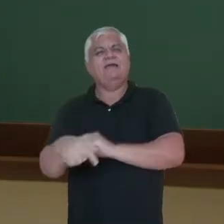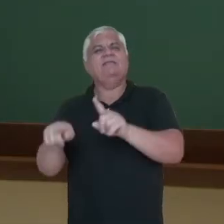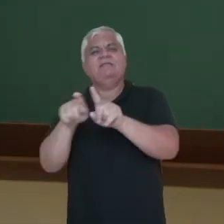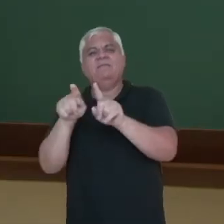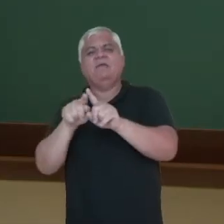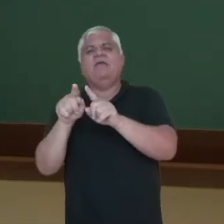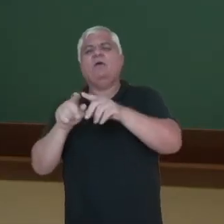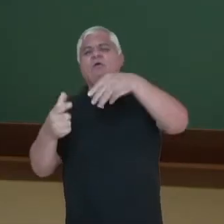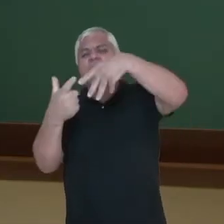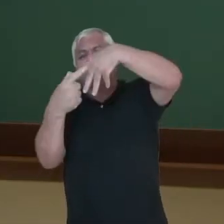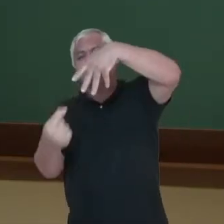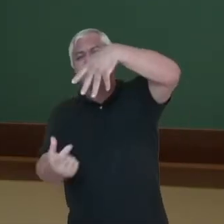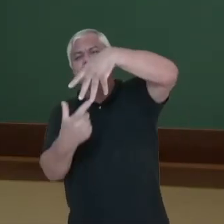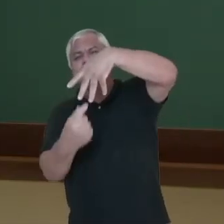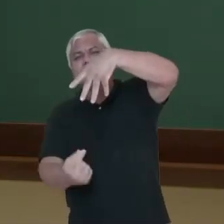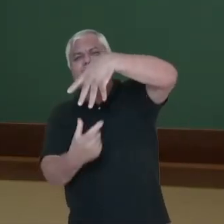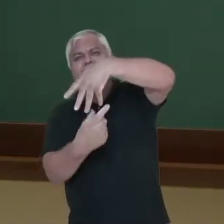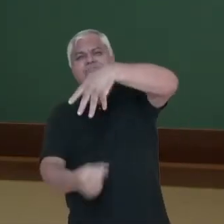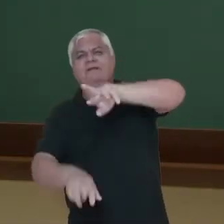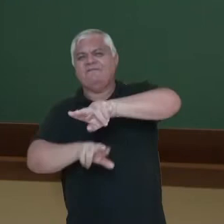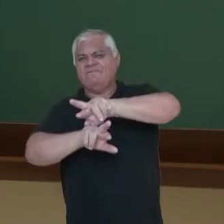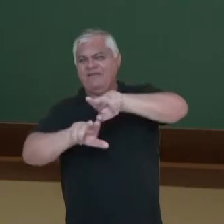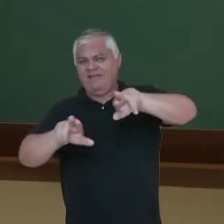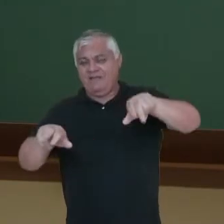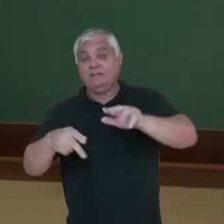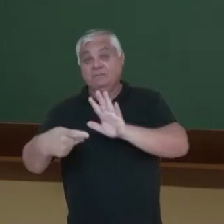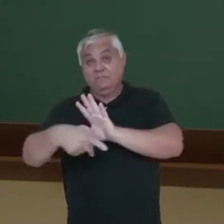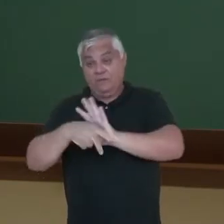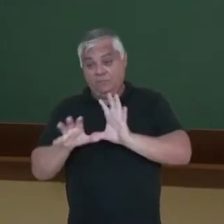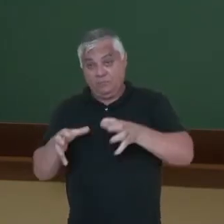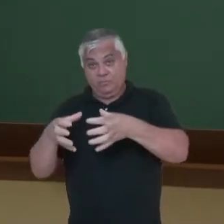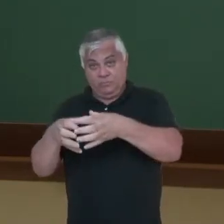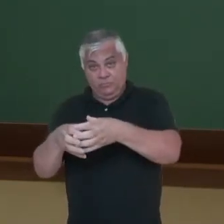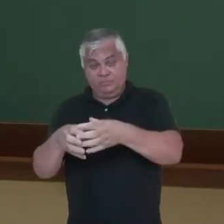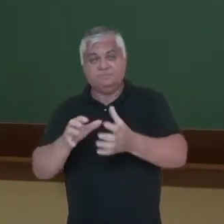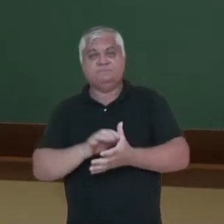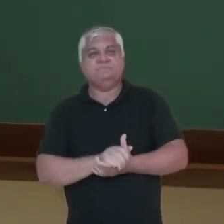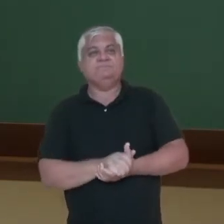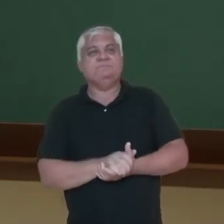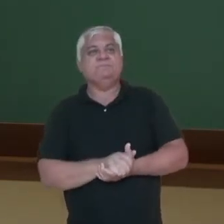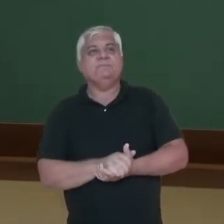e a selaginela. São duas outras plantas que são pteridófitas.